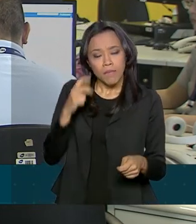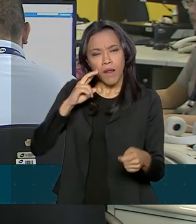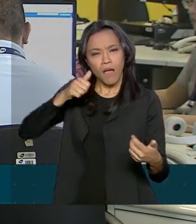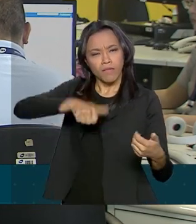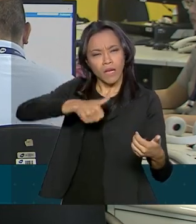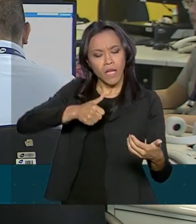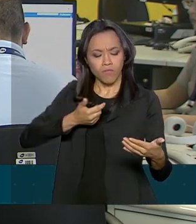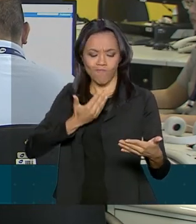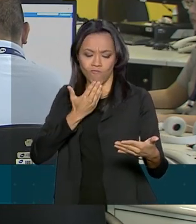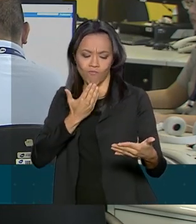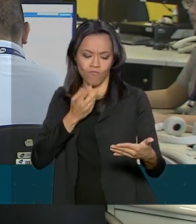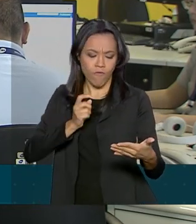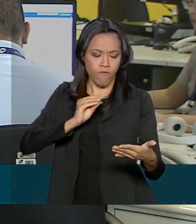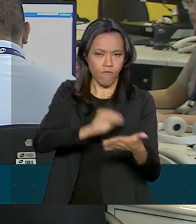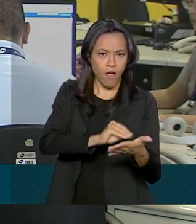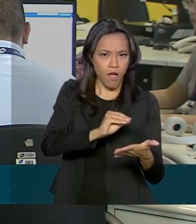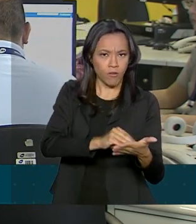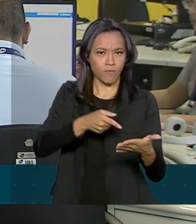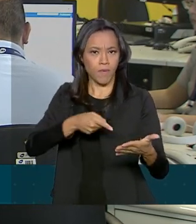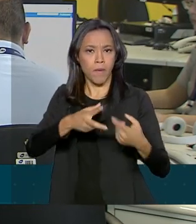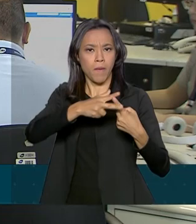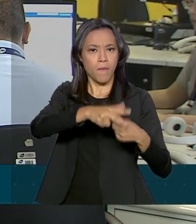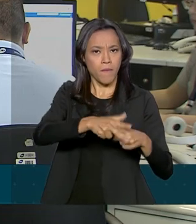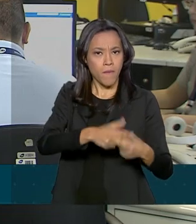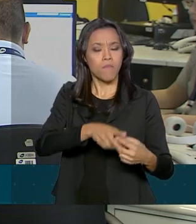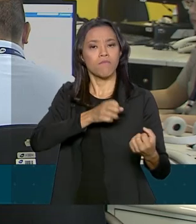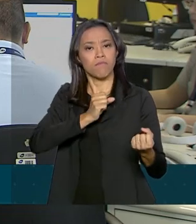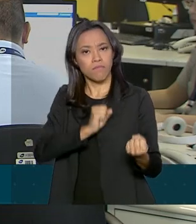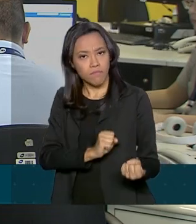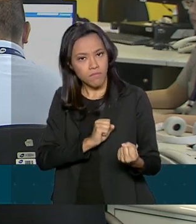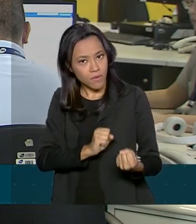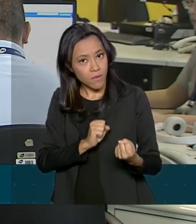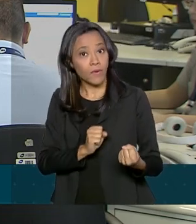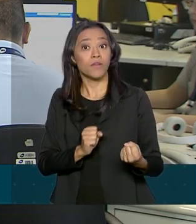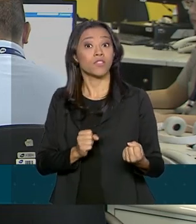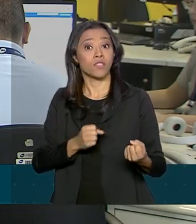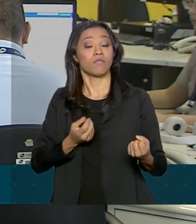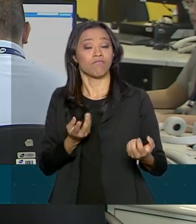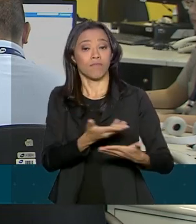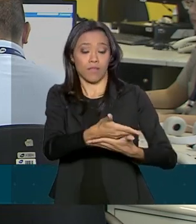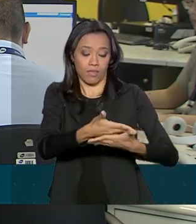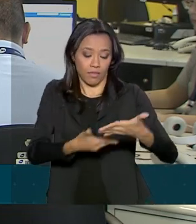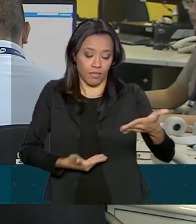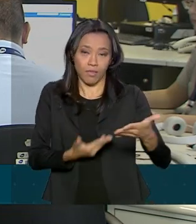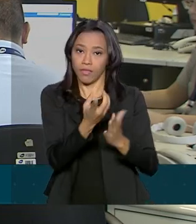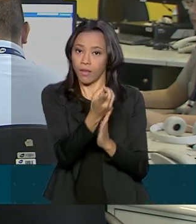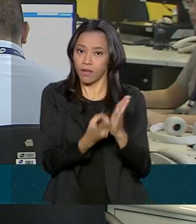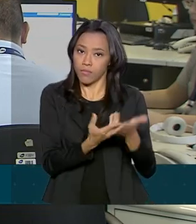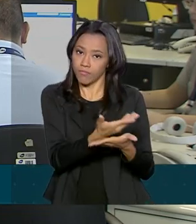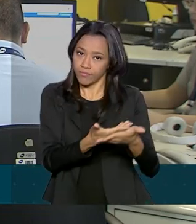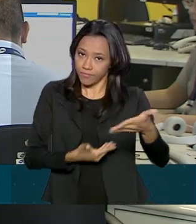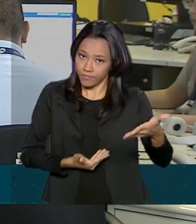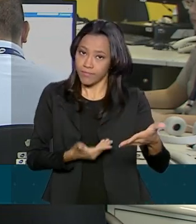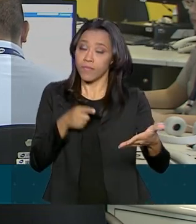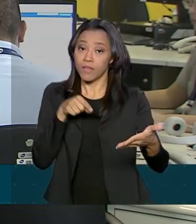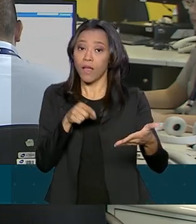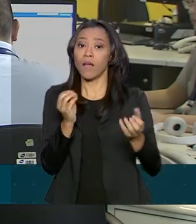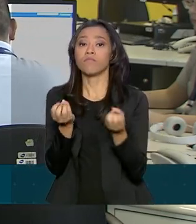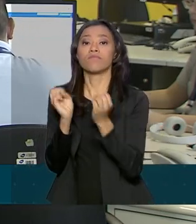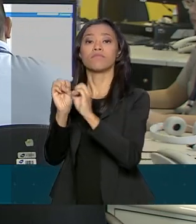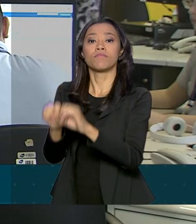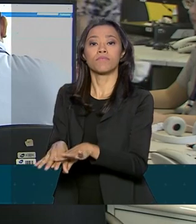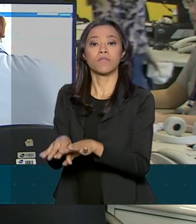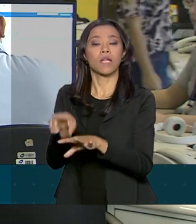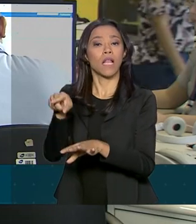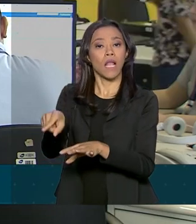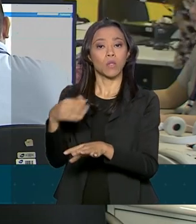inconsistências e fazer a autorregularização com a entrega de declaração retificadora. A restituição fica disponível no banco durante